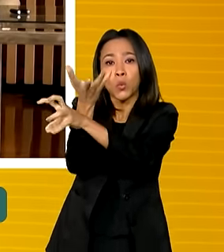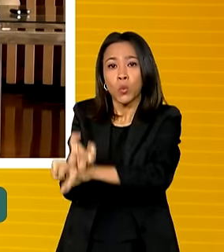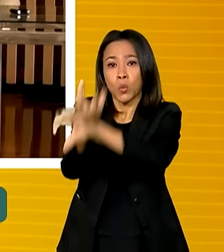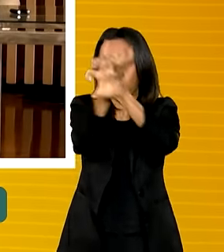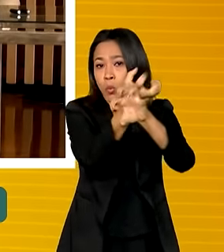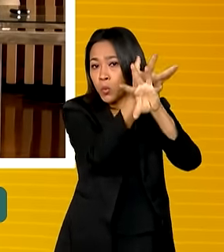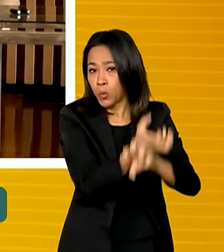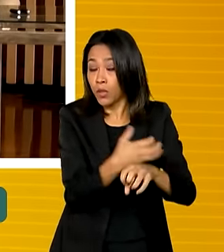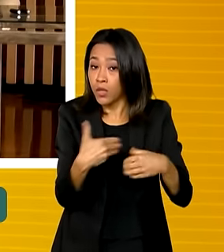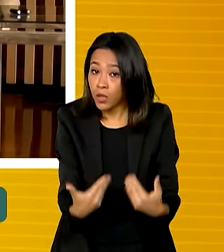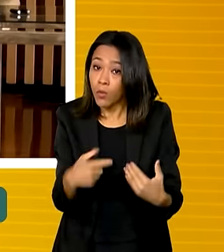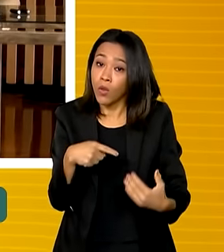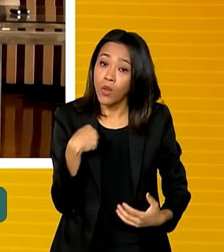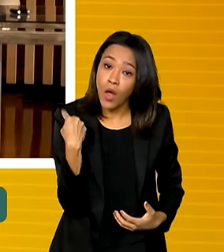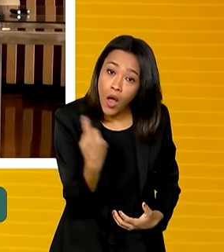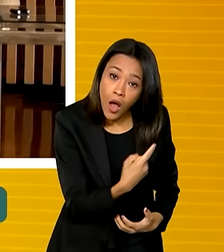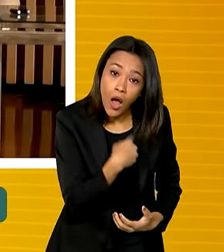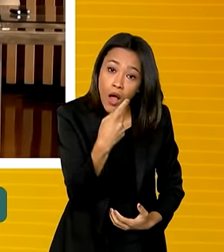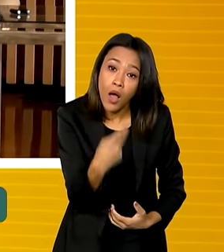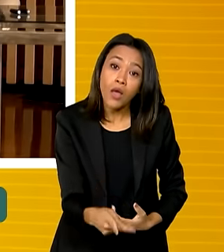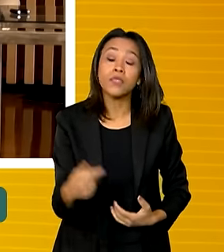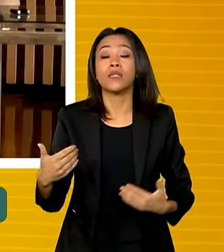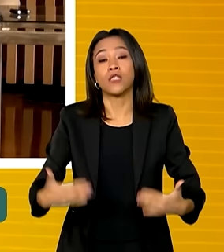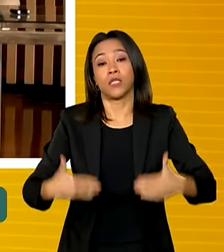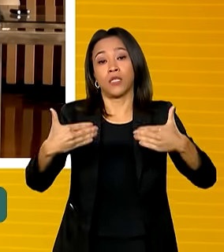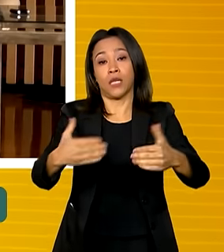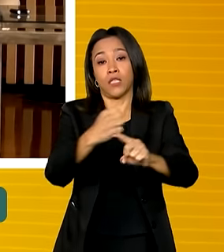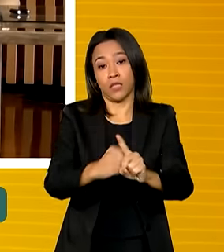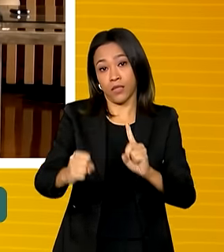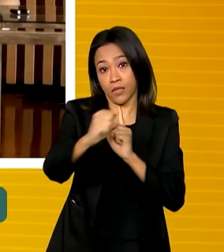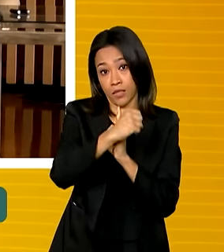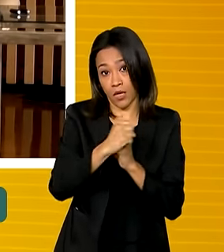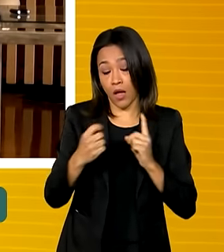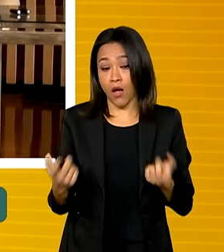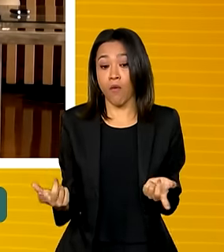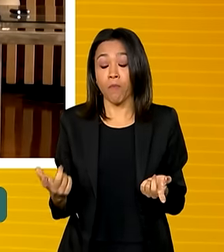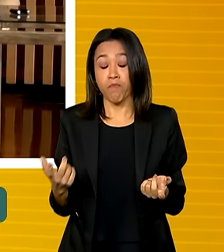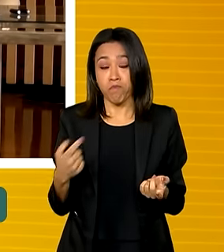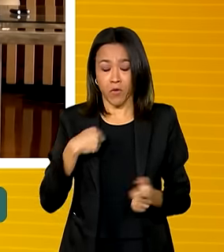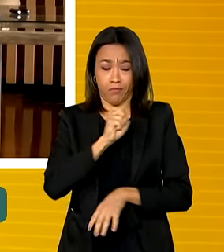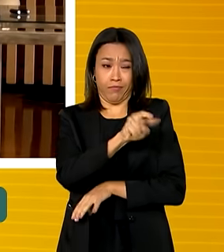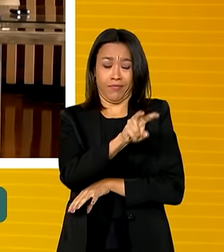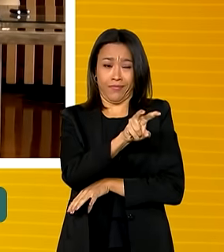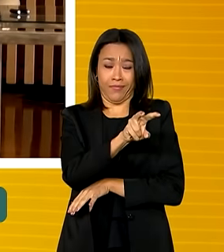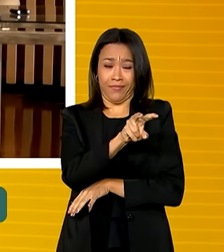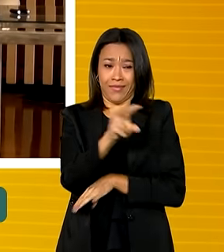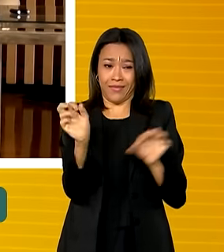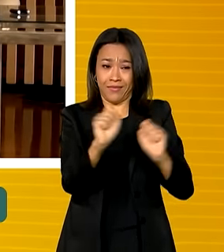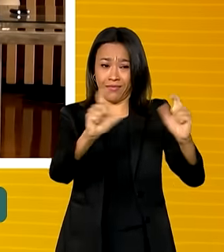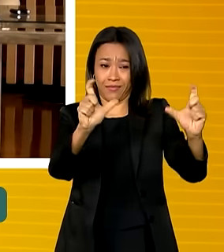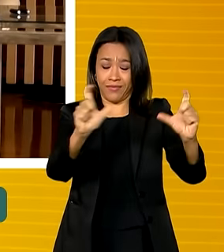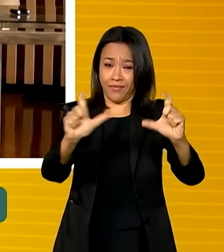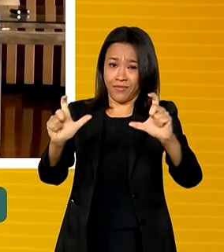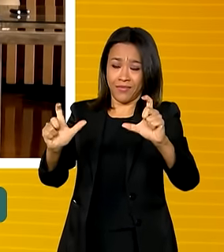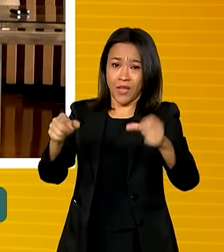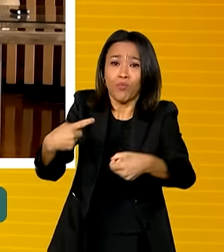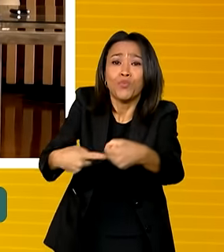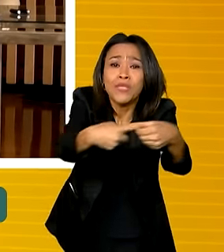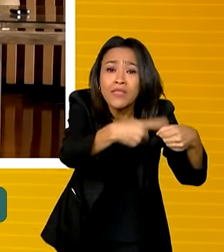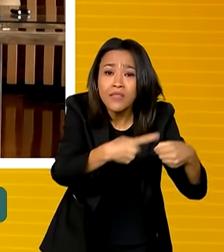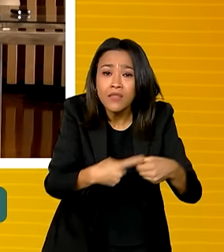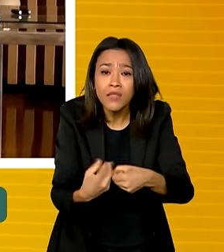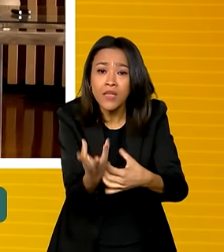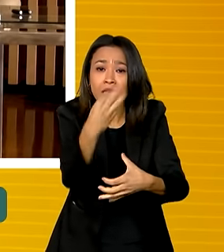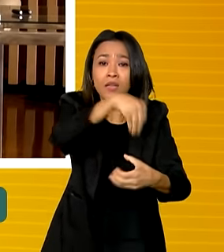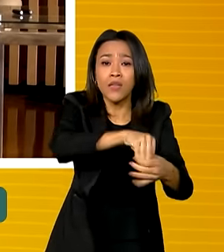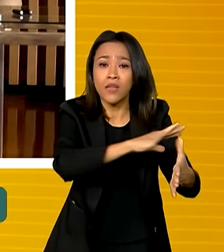no Ministério do Desenvolvimento Social estamos nos deparando com situações bastante antagônicas, municípios da Amazônia